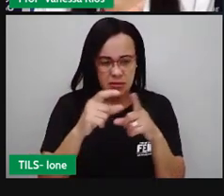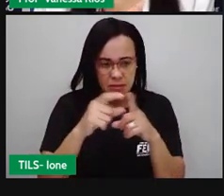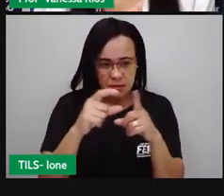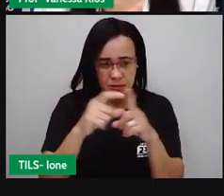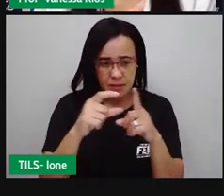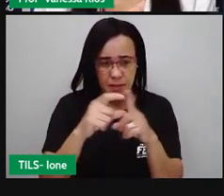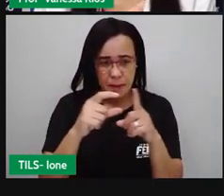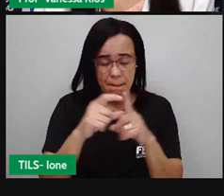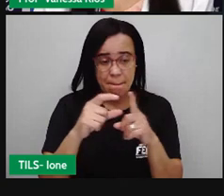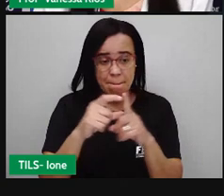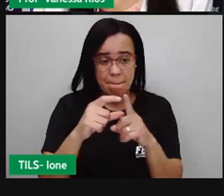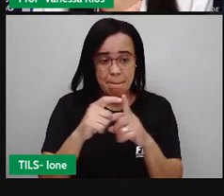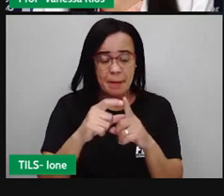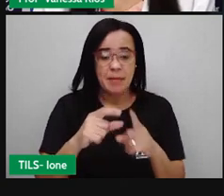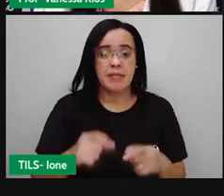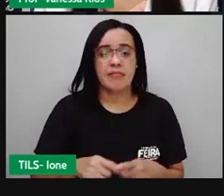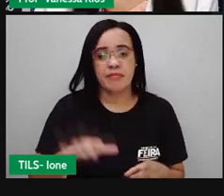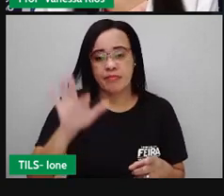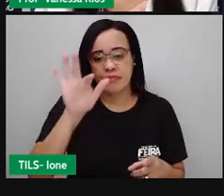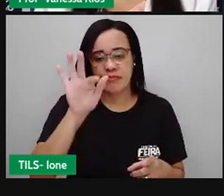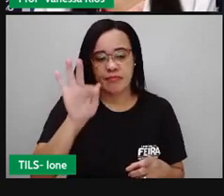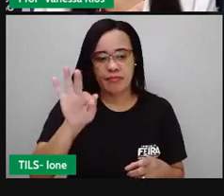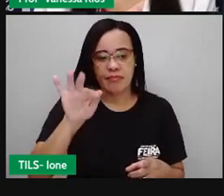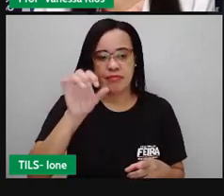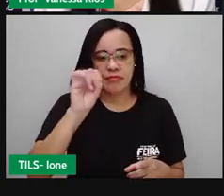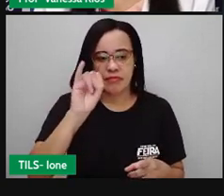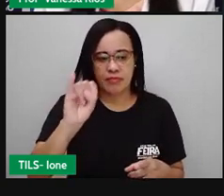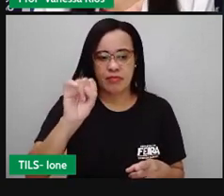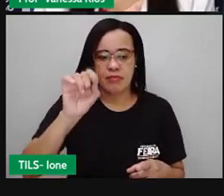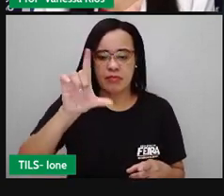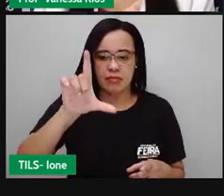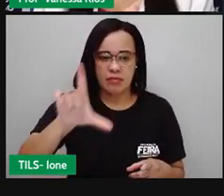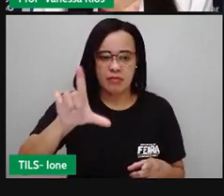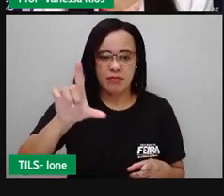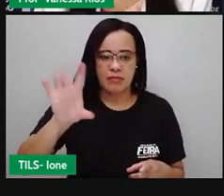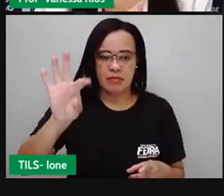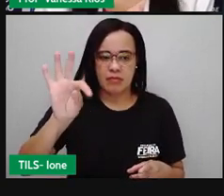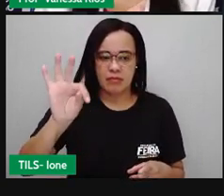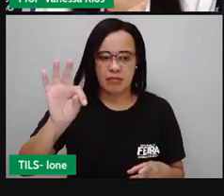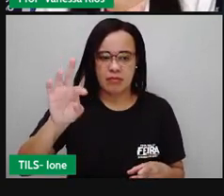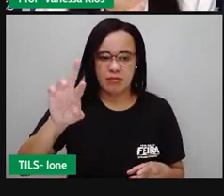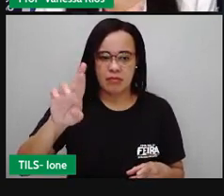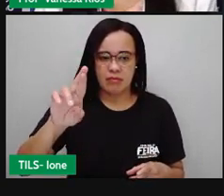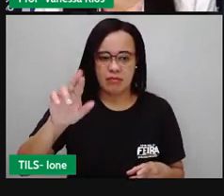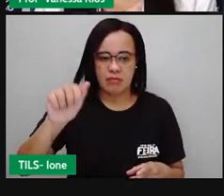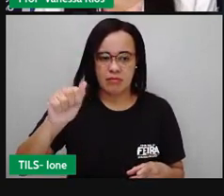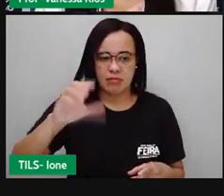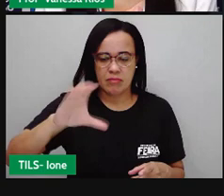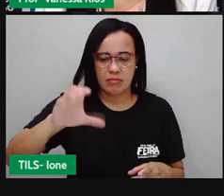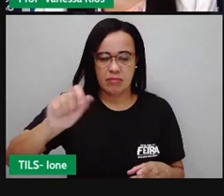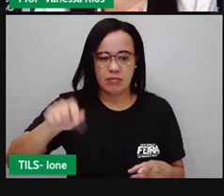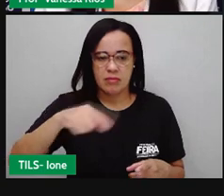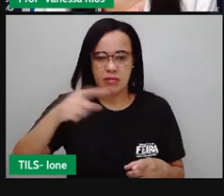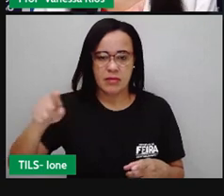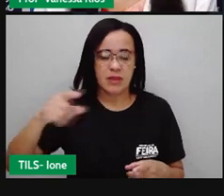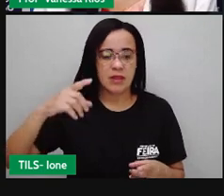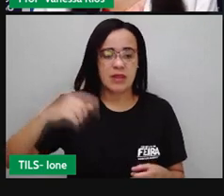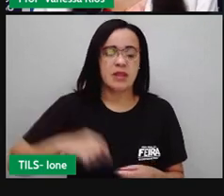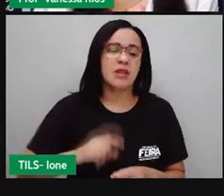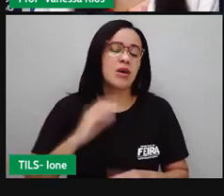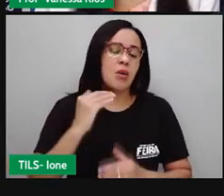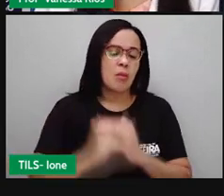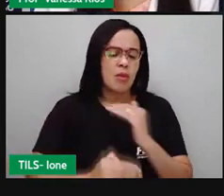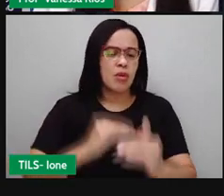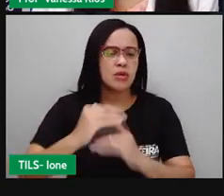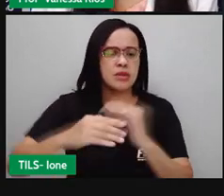A filtração é um método de separação de misturas heterogêneas que apresentam uma substância não